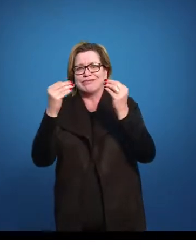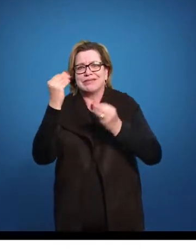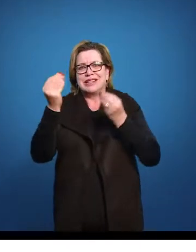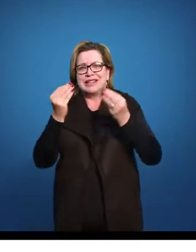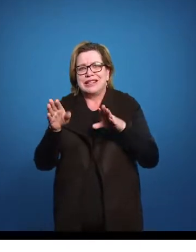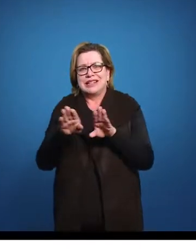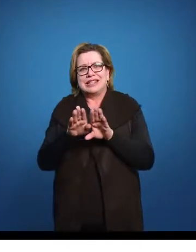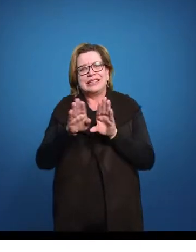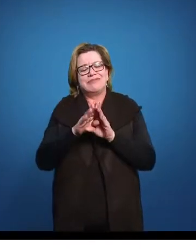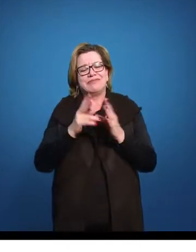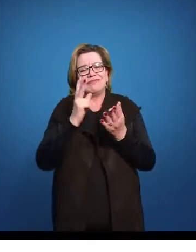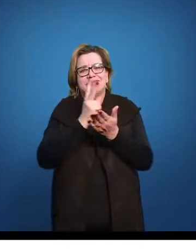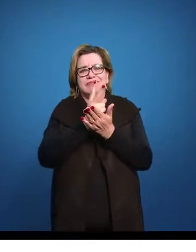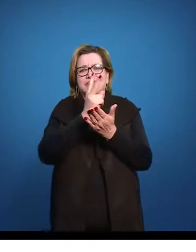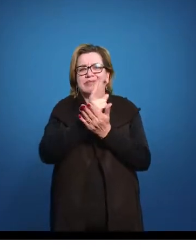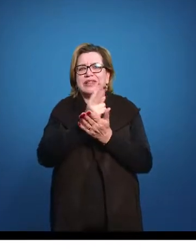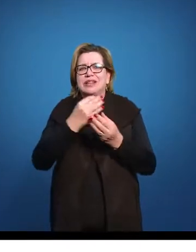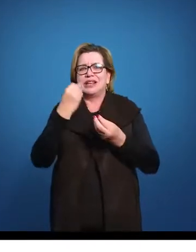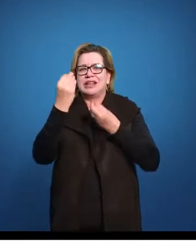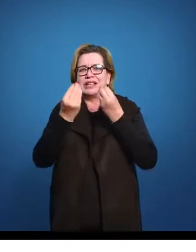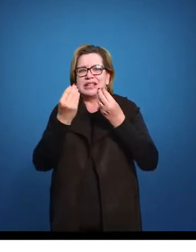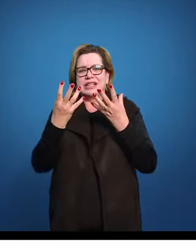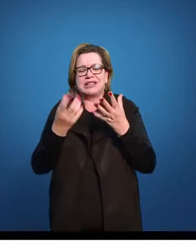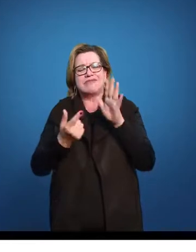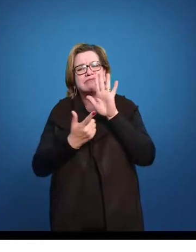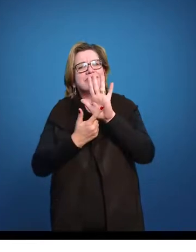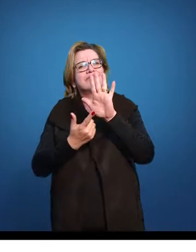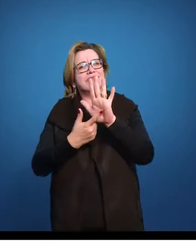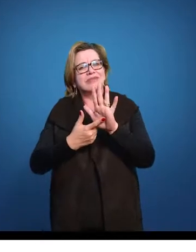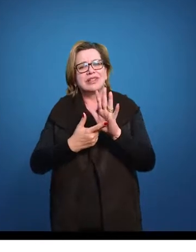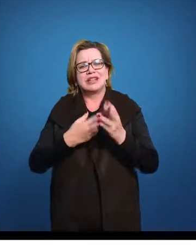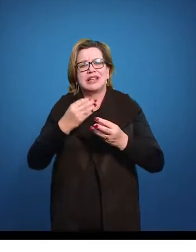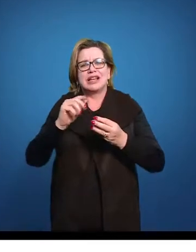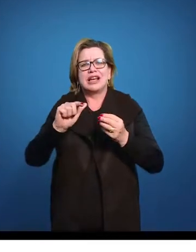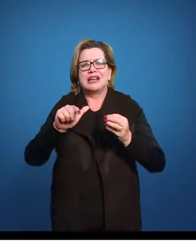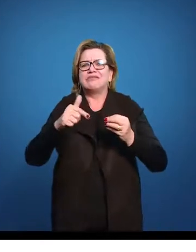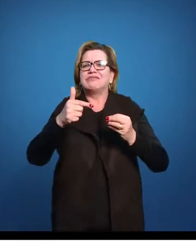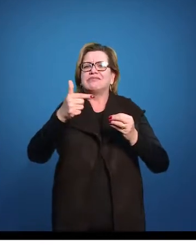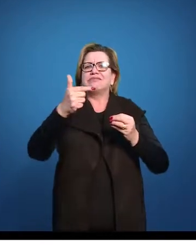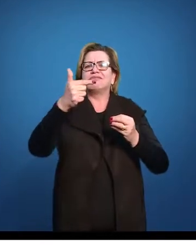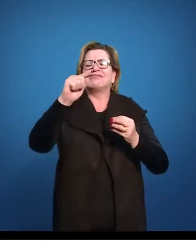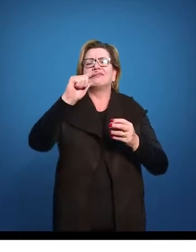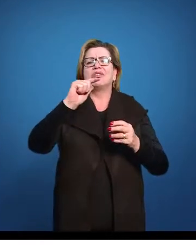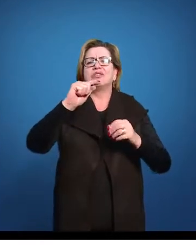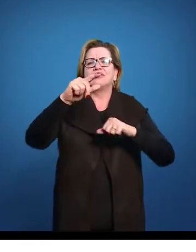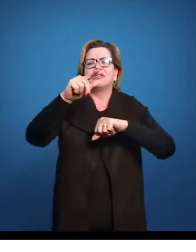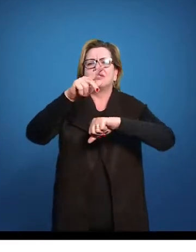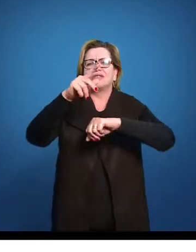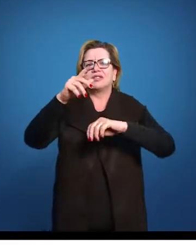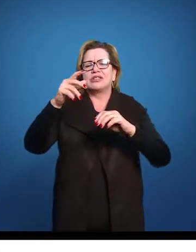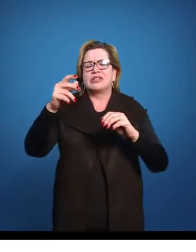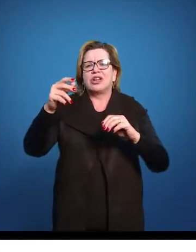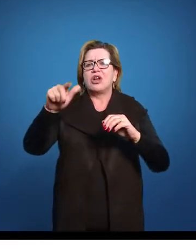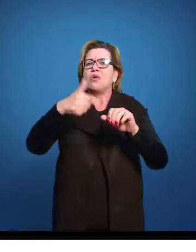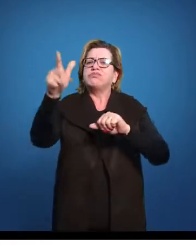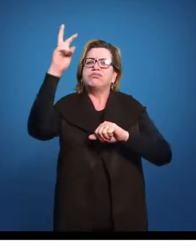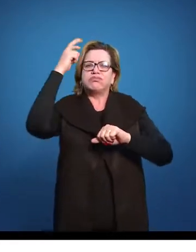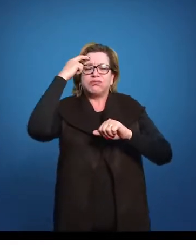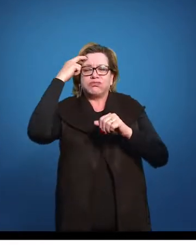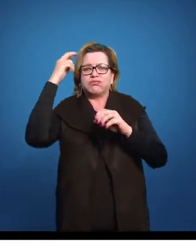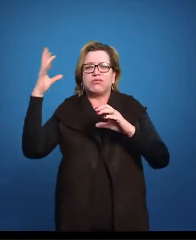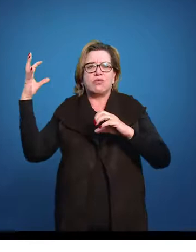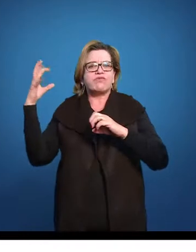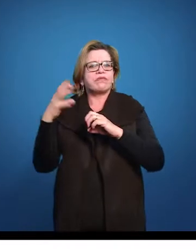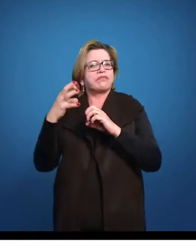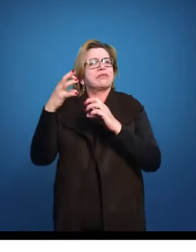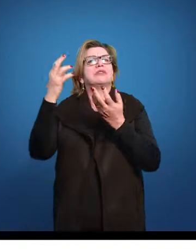elevar todos os elementos portugueses ou de outras imigrações na nossa cultura. Então a importância